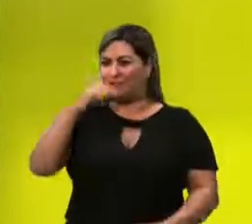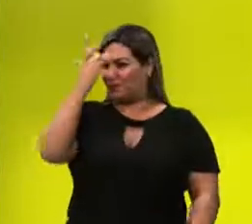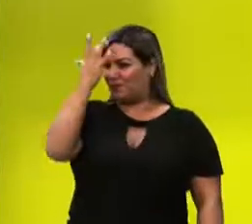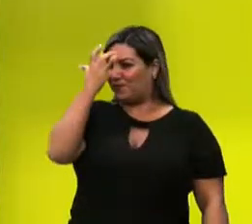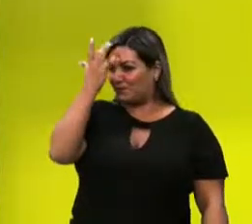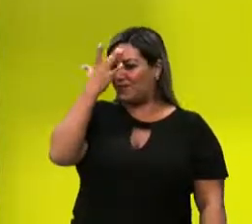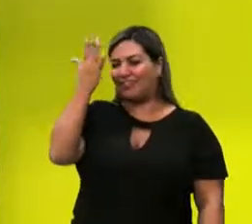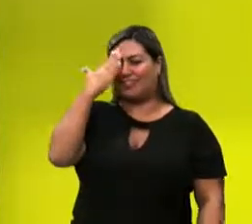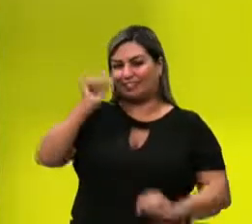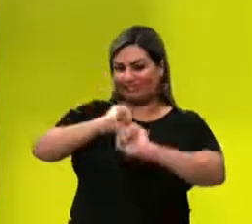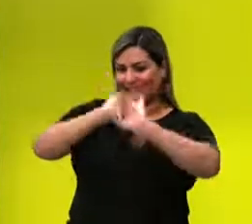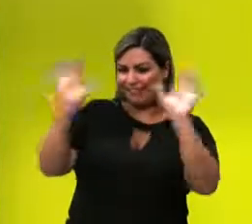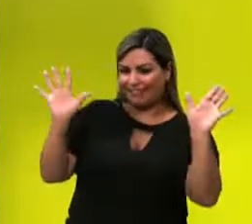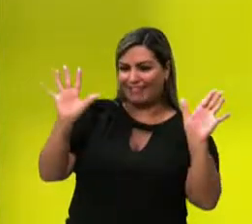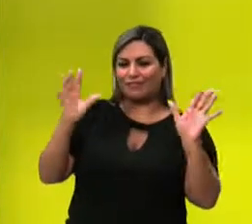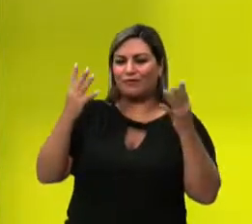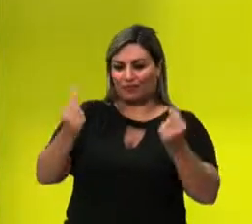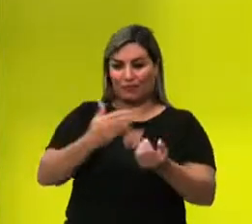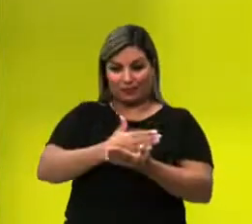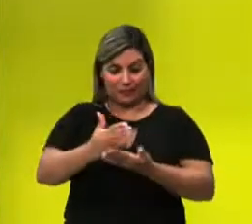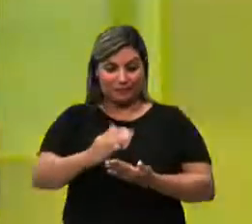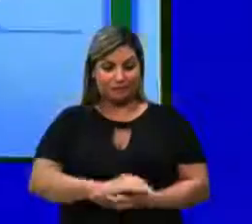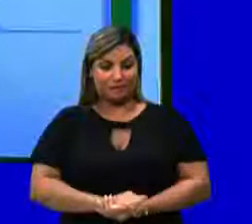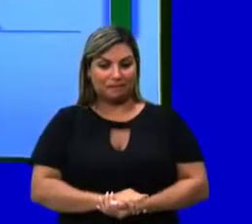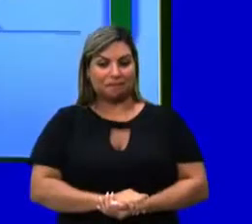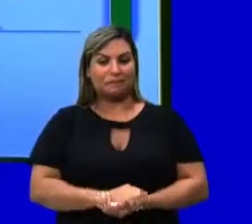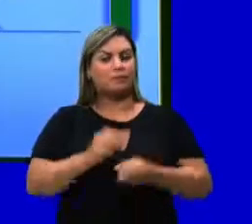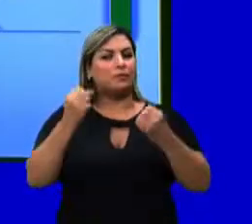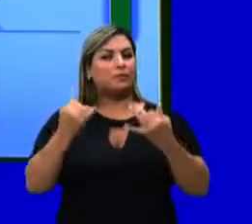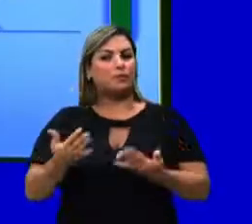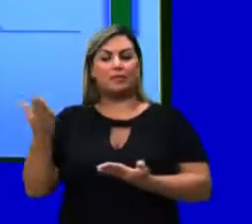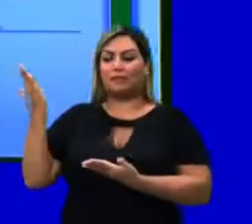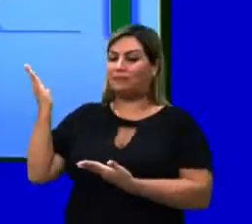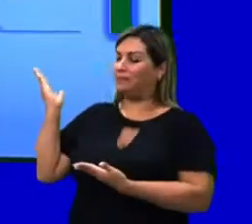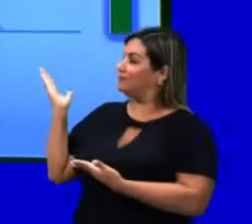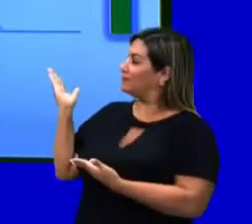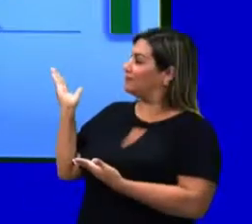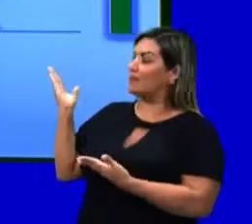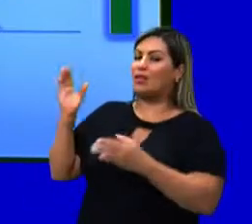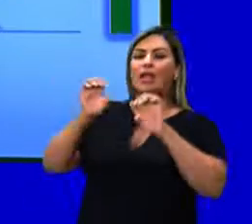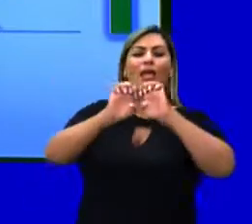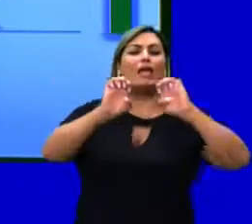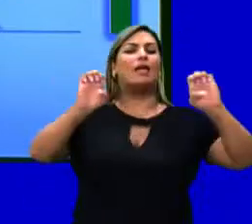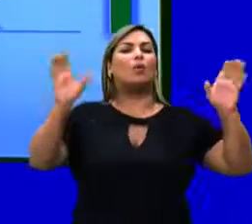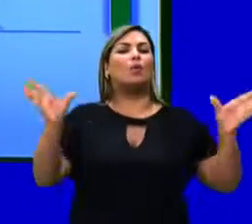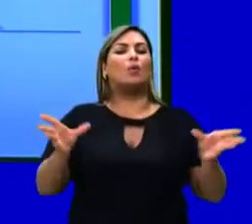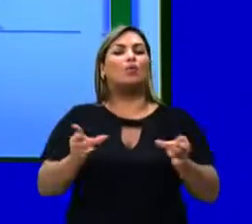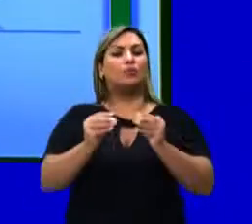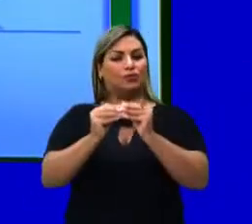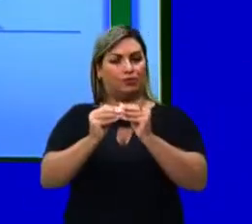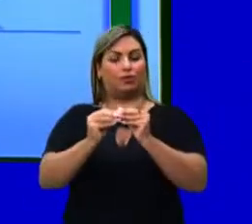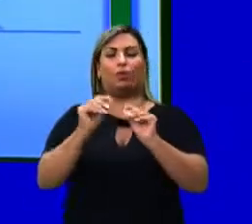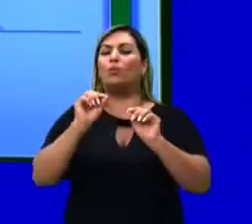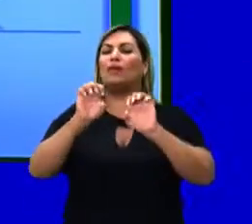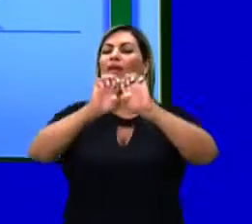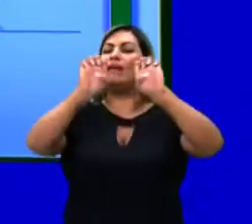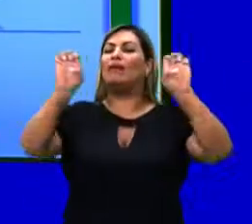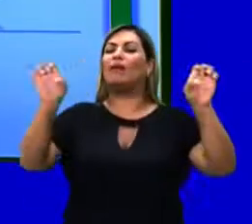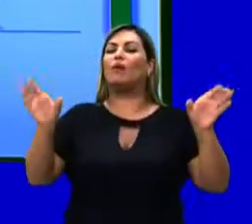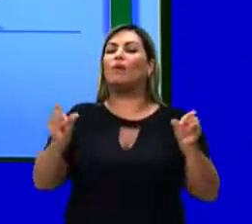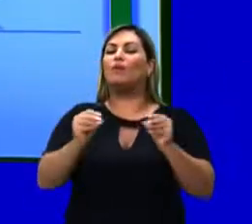fácil de ser compreendida. Vamos lá, vamos começar falando então de Ecologia. O que é a